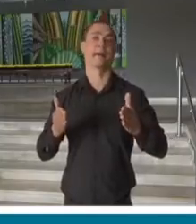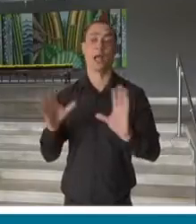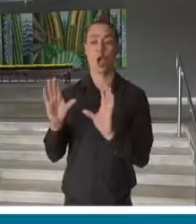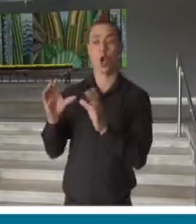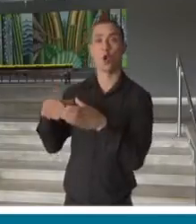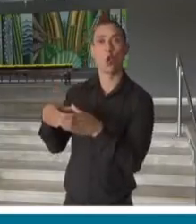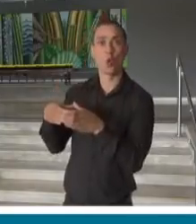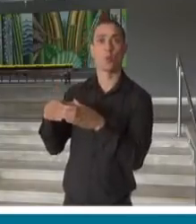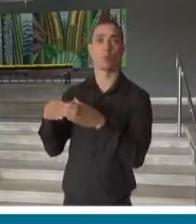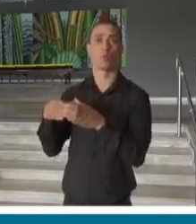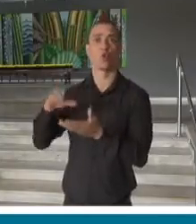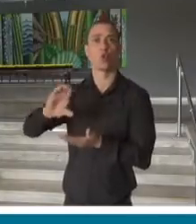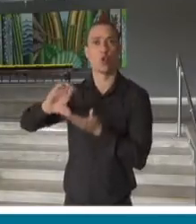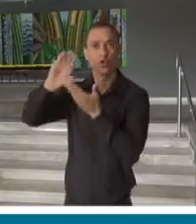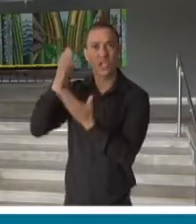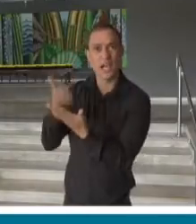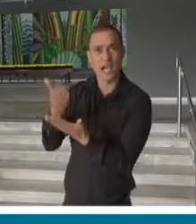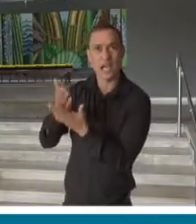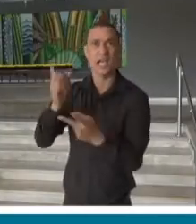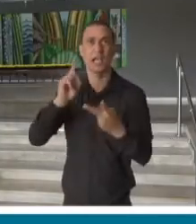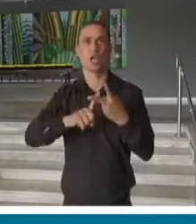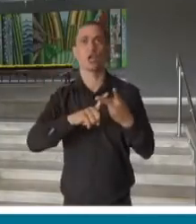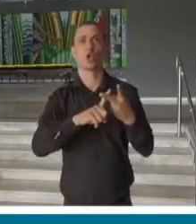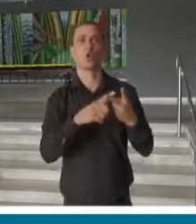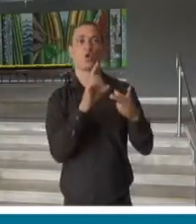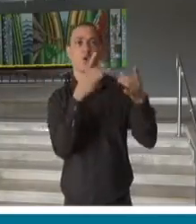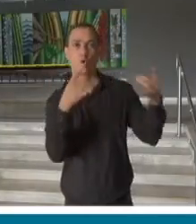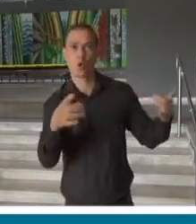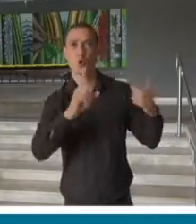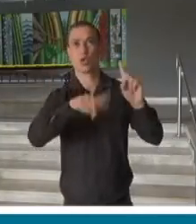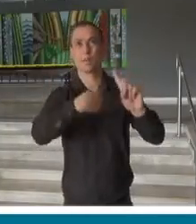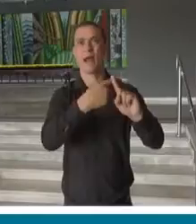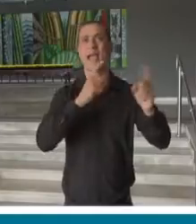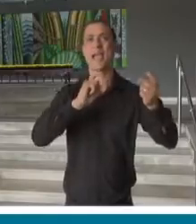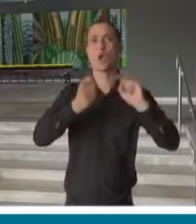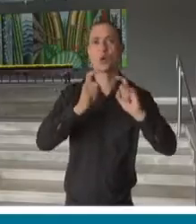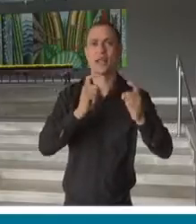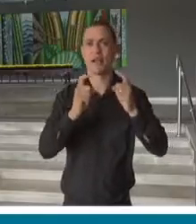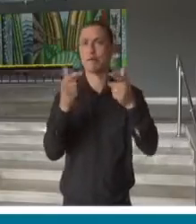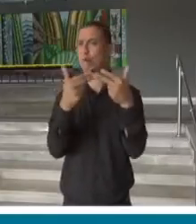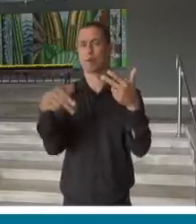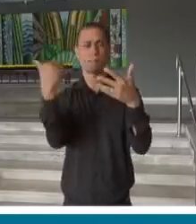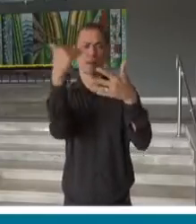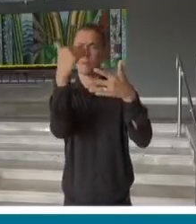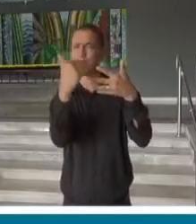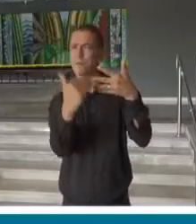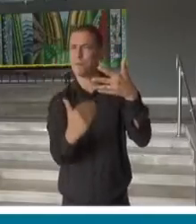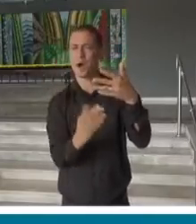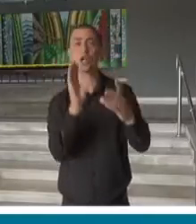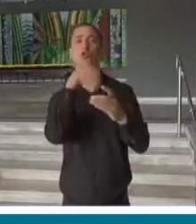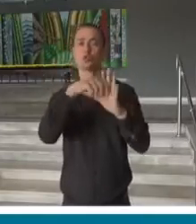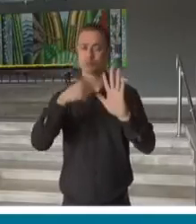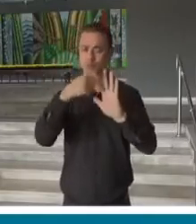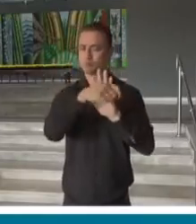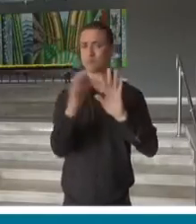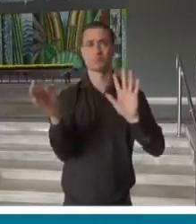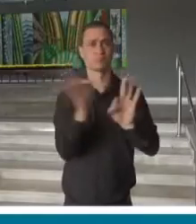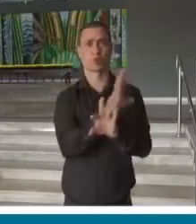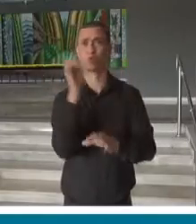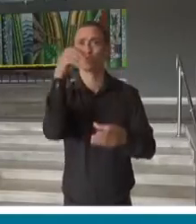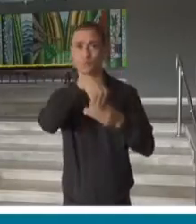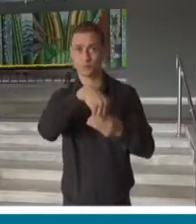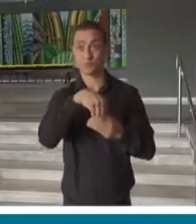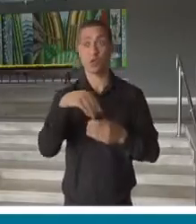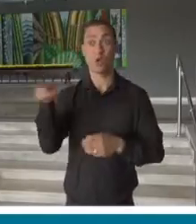conselhos de classe, as classes bimestrais, as reuniões de planejamento, isso é muito importante, e o processo de formação. Então, por exemplo, para os